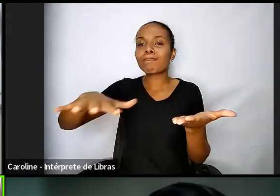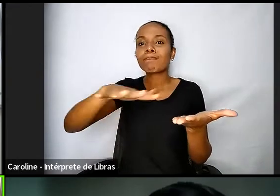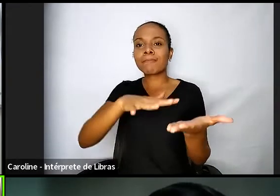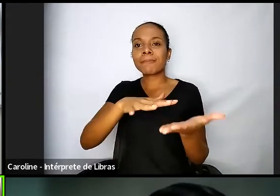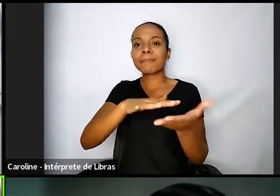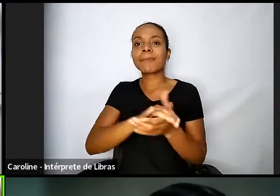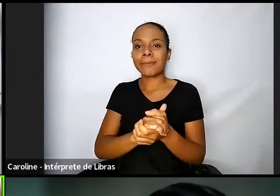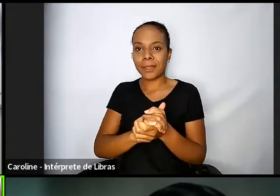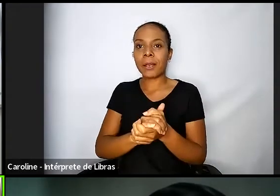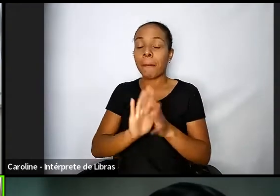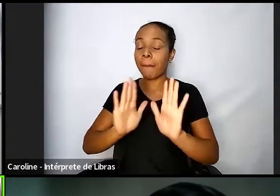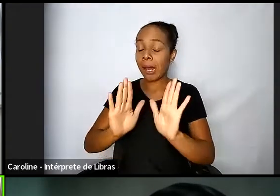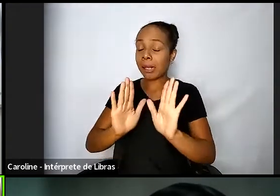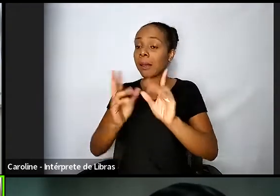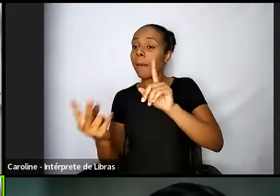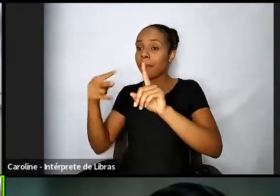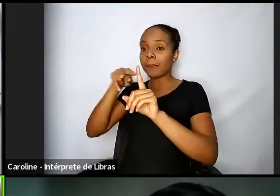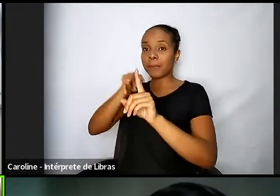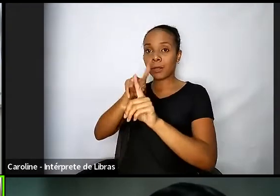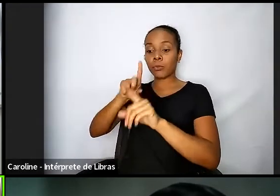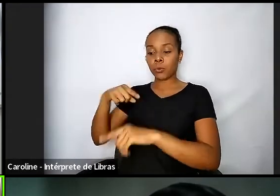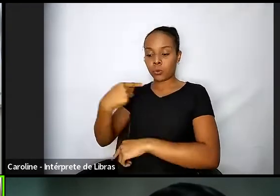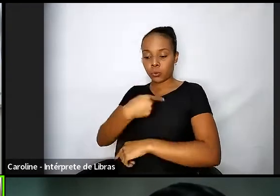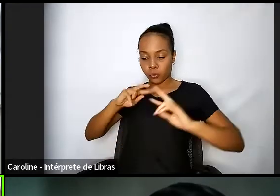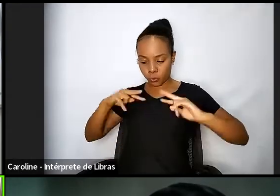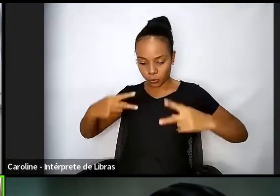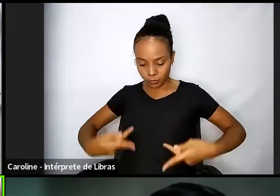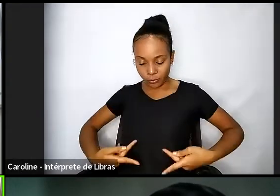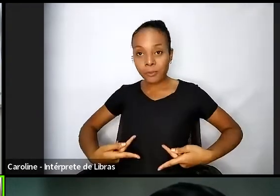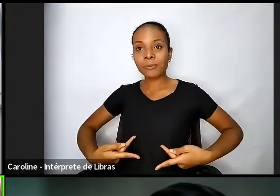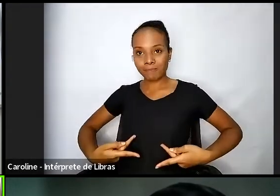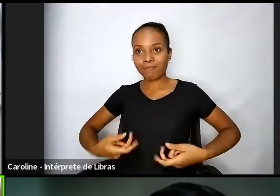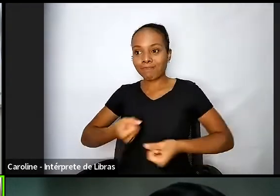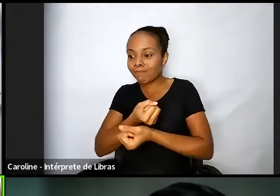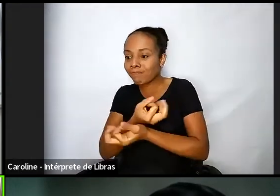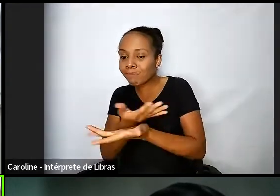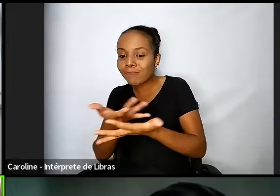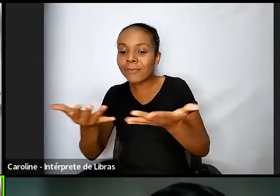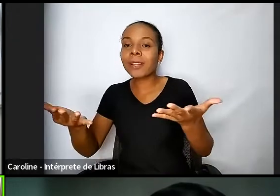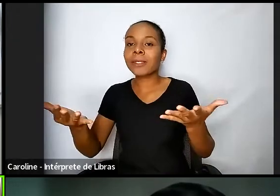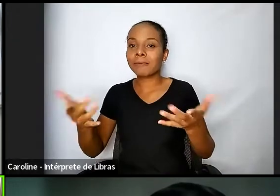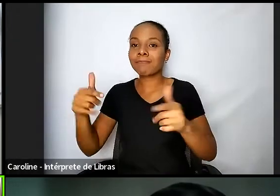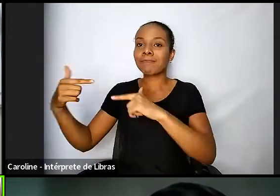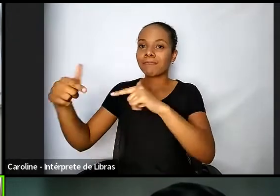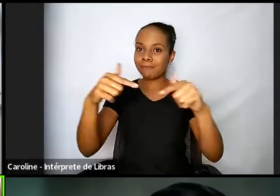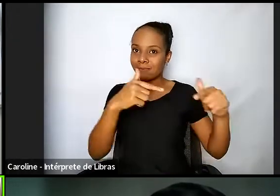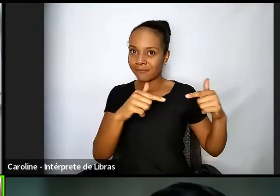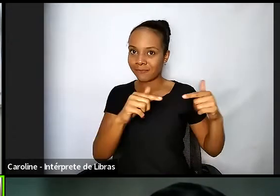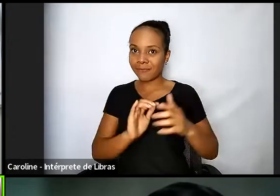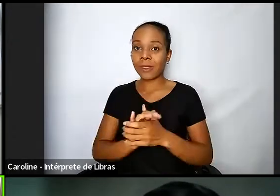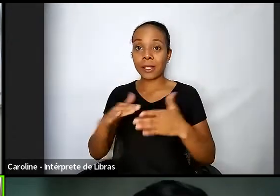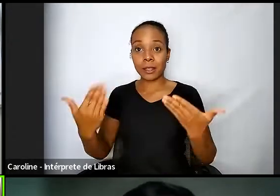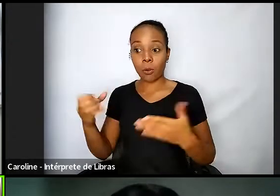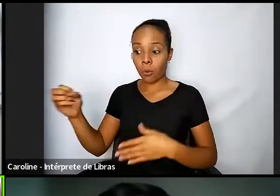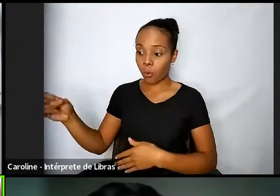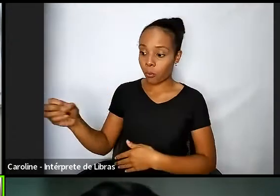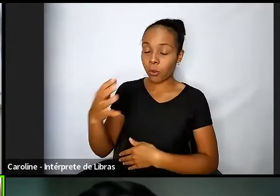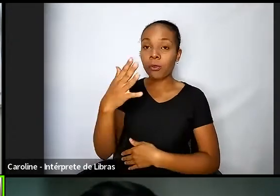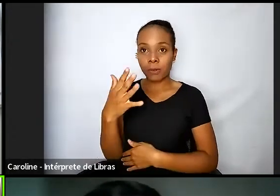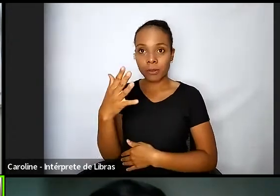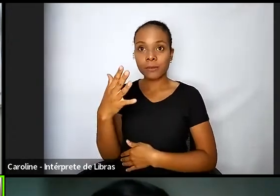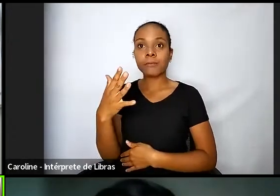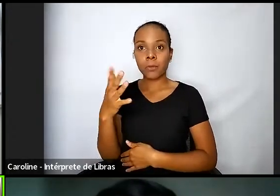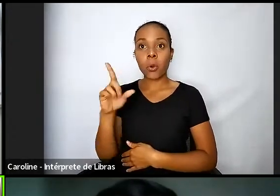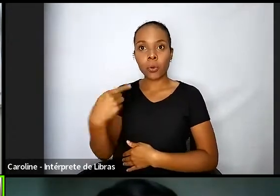ser humano de quem usa é o nosso serviço né então uma inovação que a gente sabe que nós tivemos